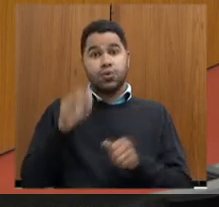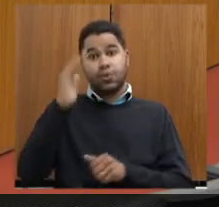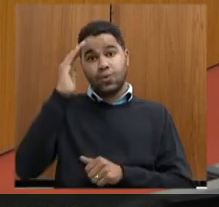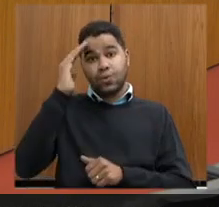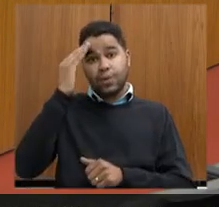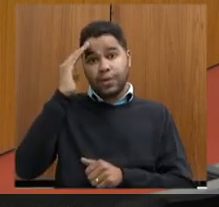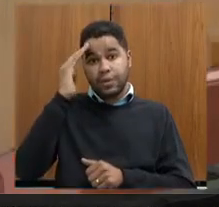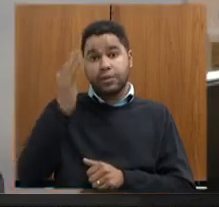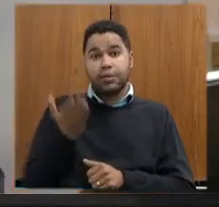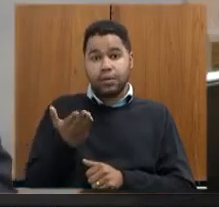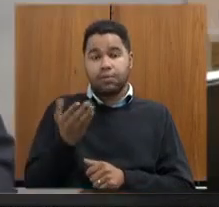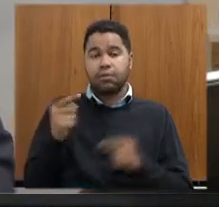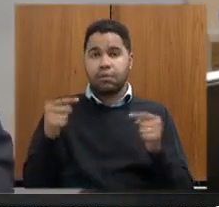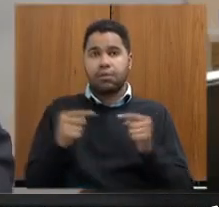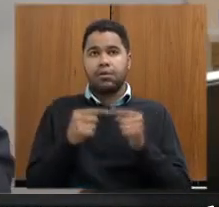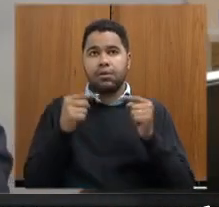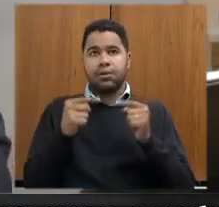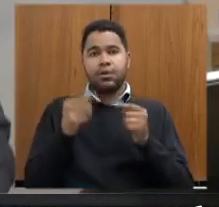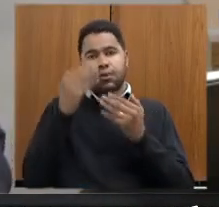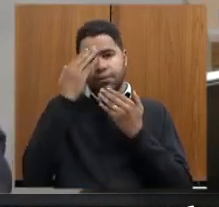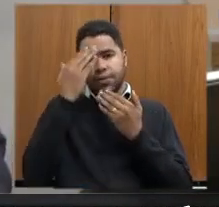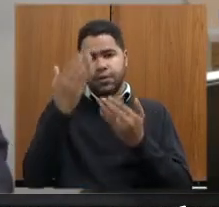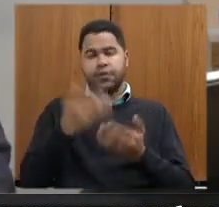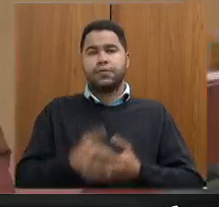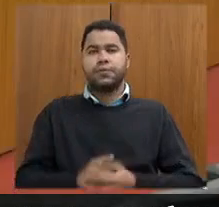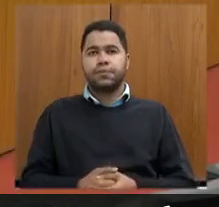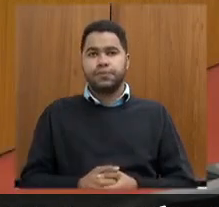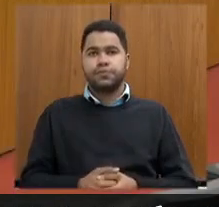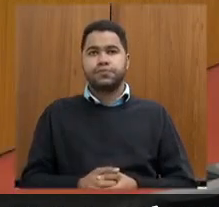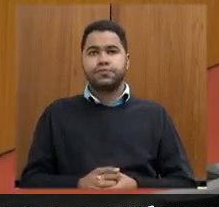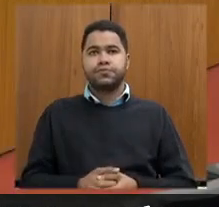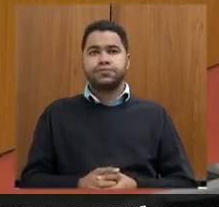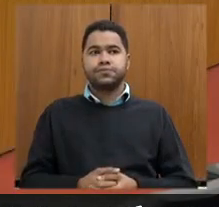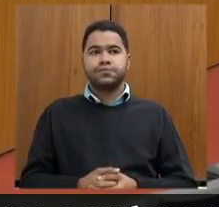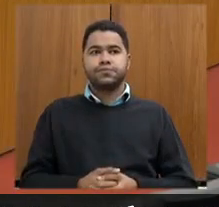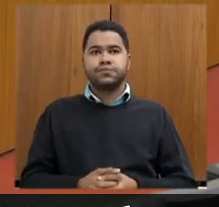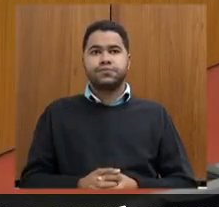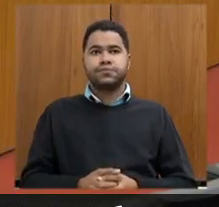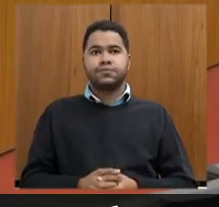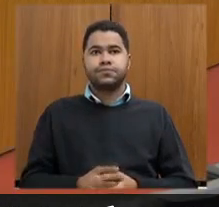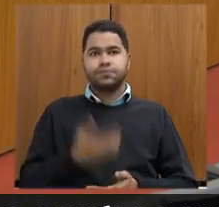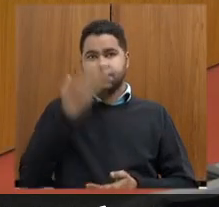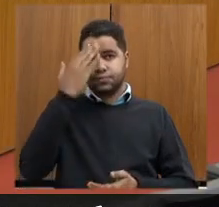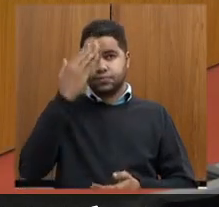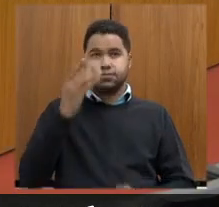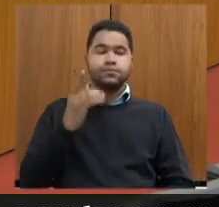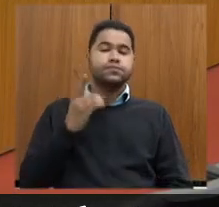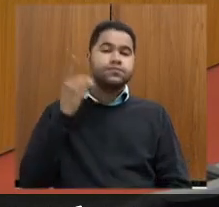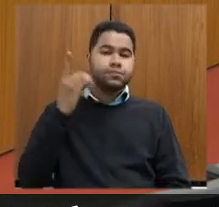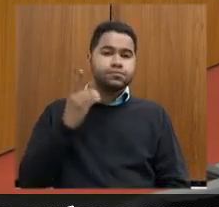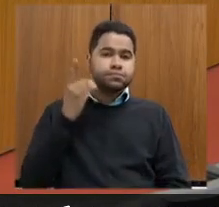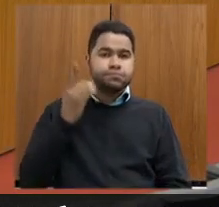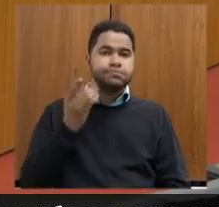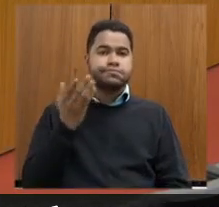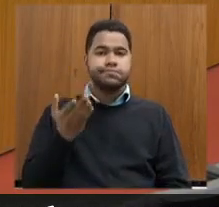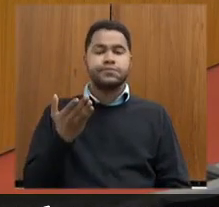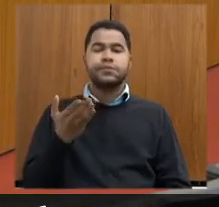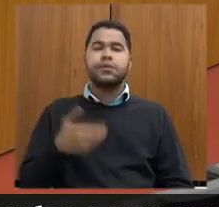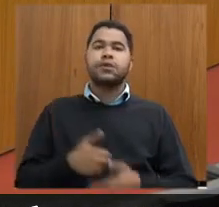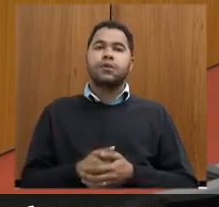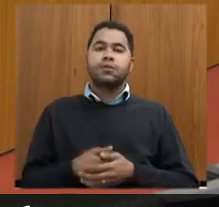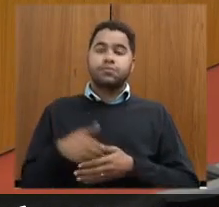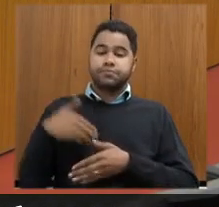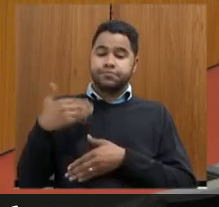em relação a isso muito obrigado muito obrigado deputado então o processo